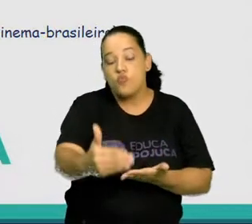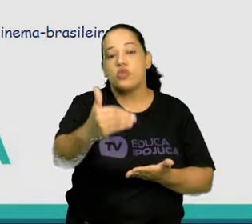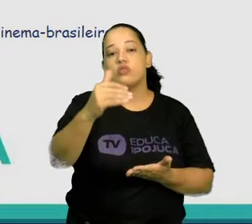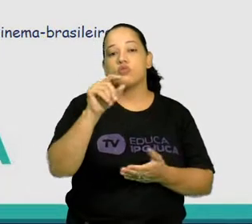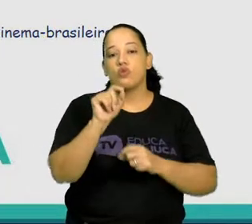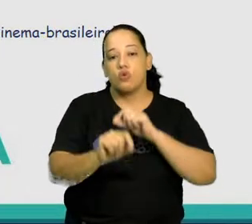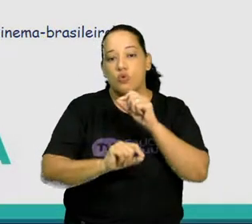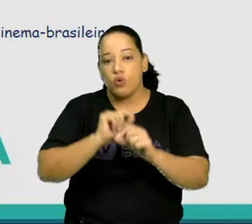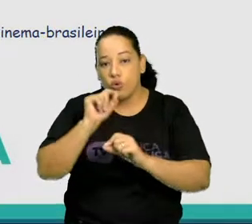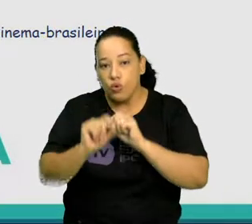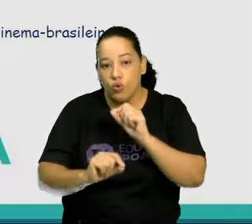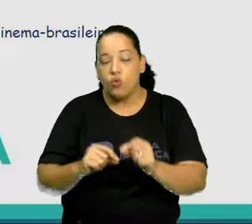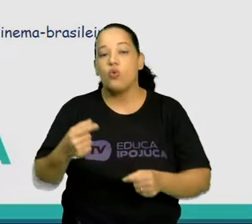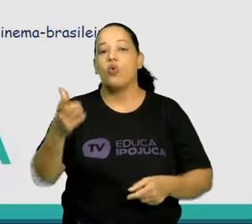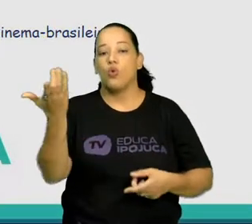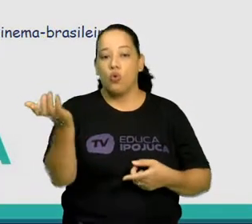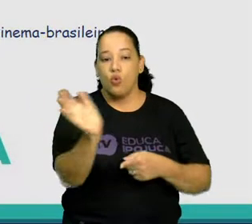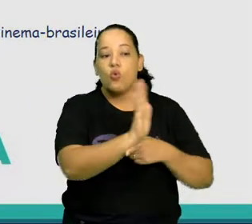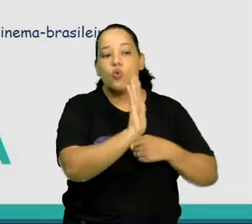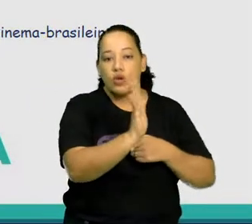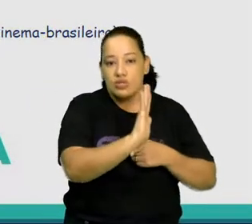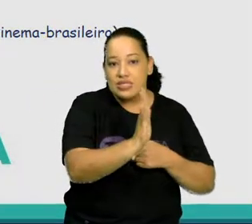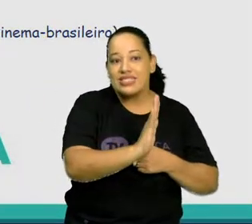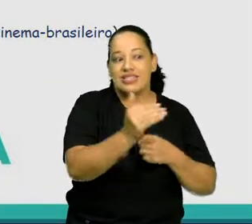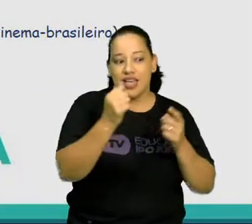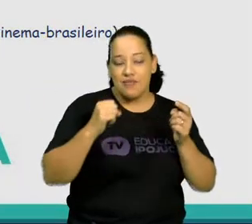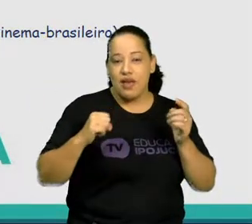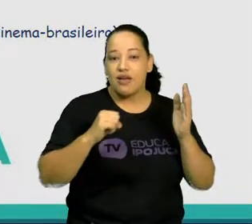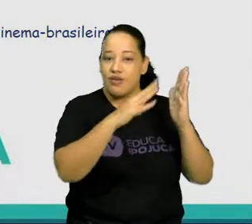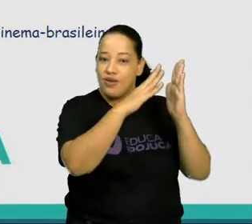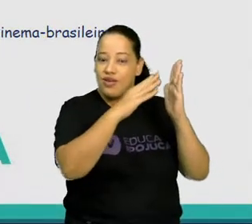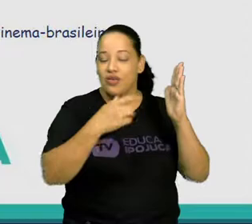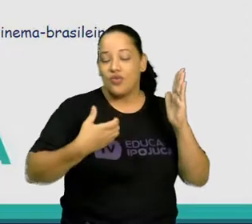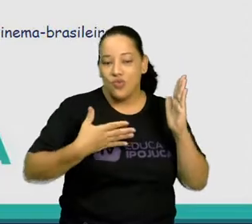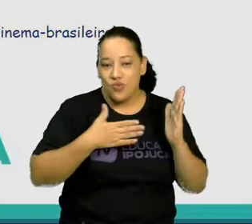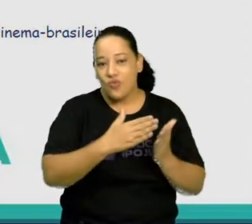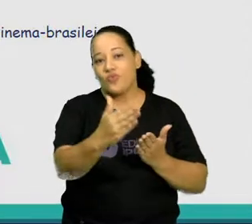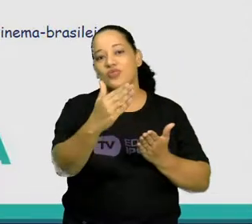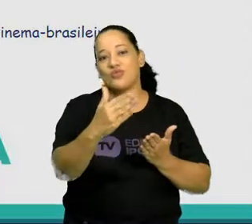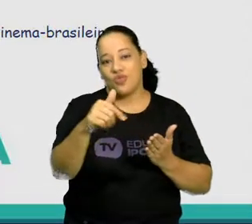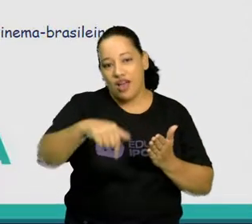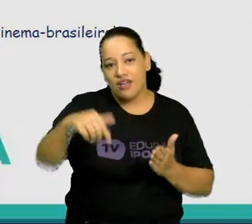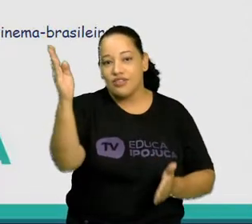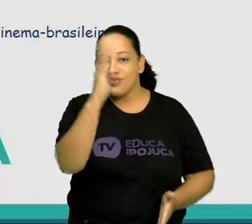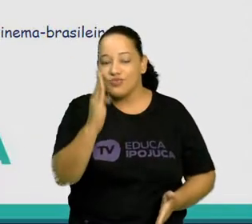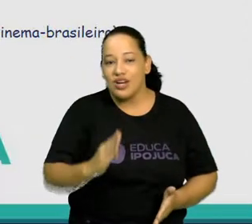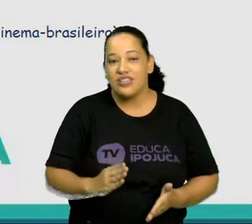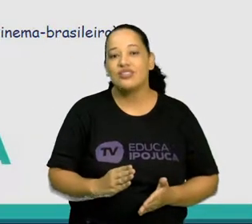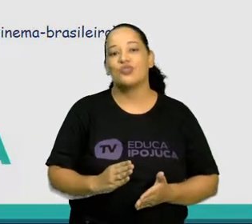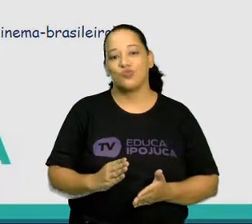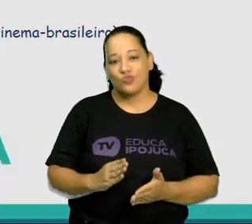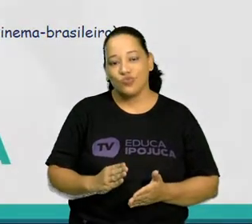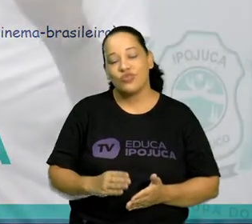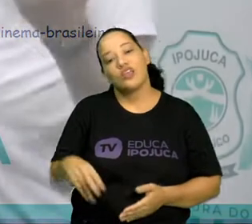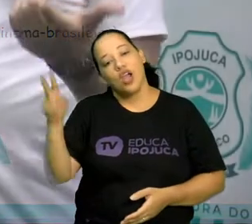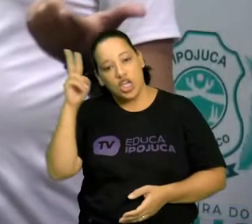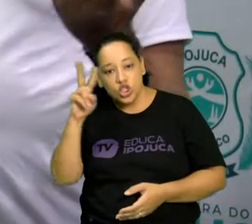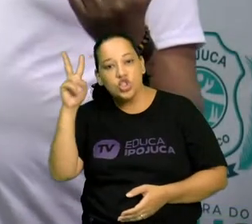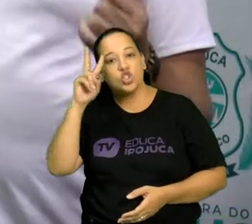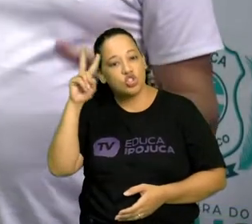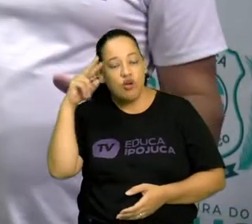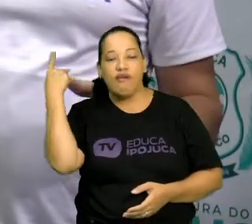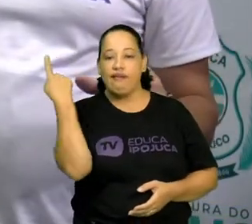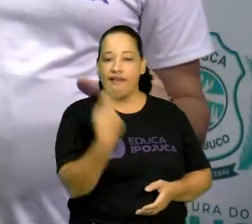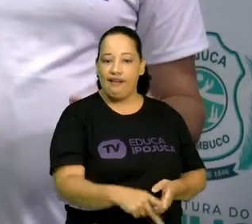sessão de cinema da história do nosso país. Assim teve início a história do